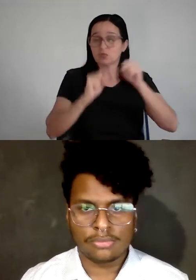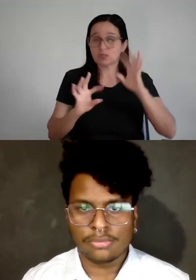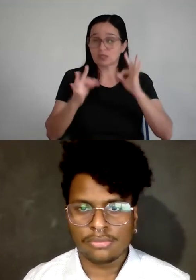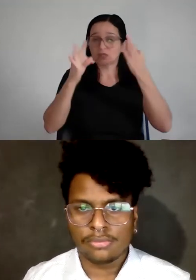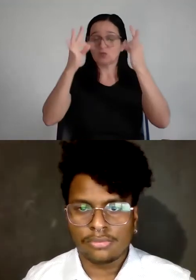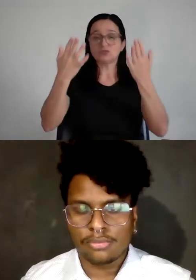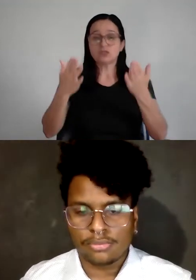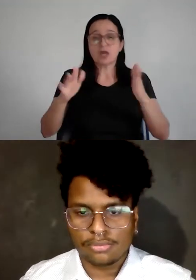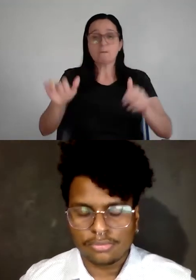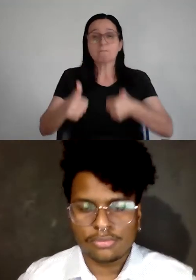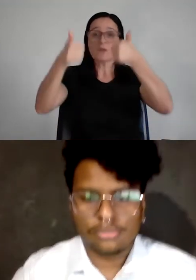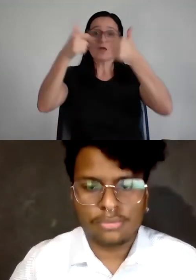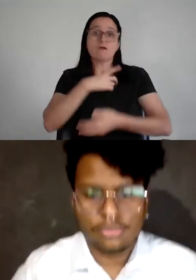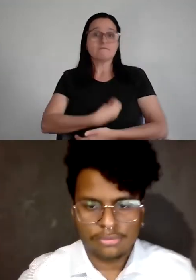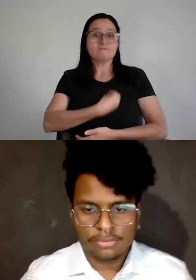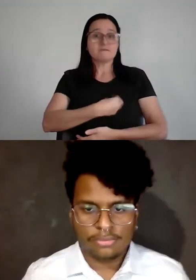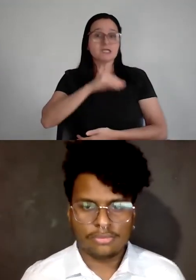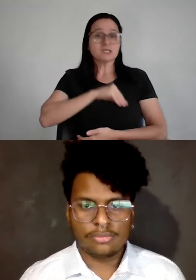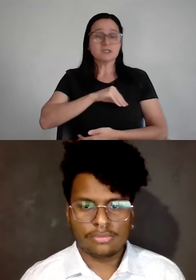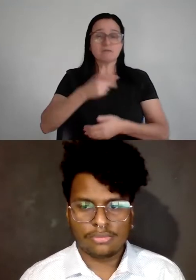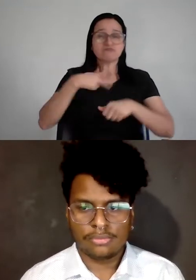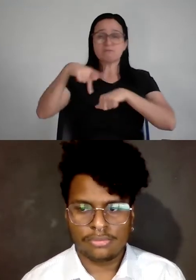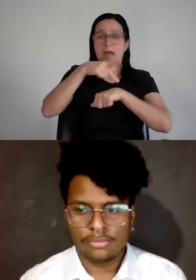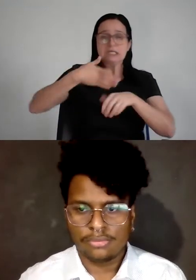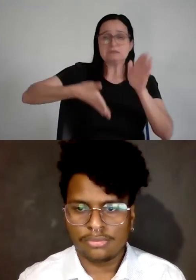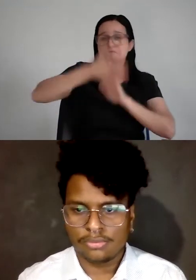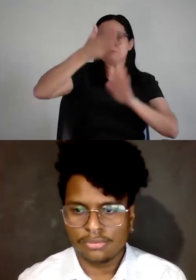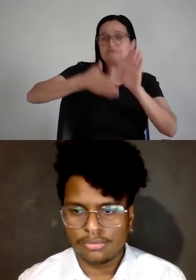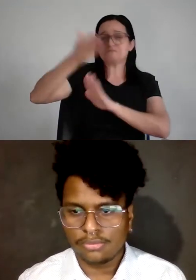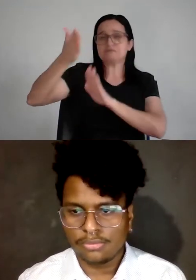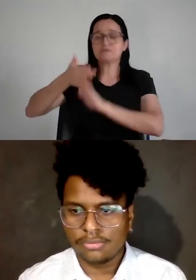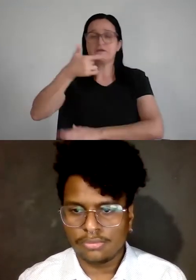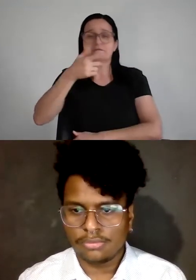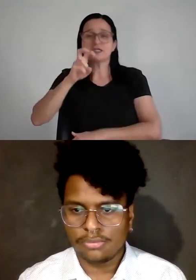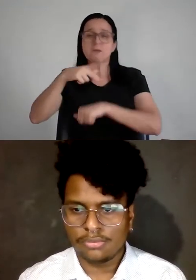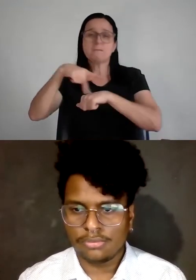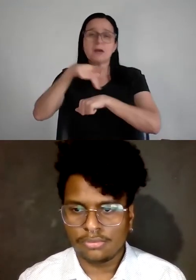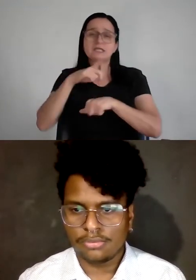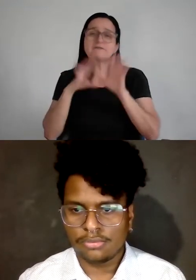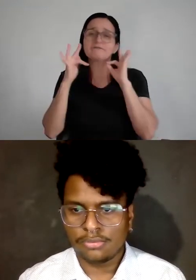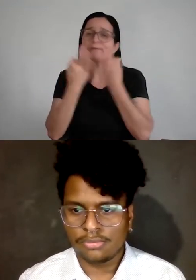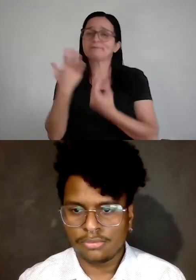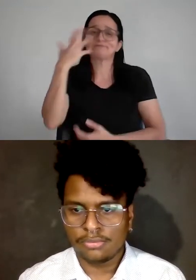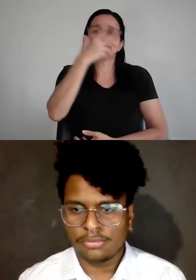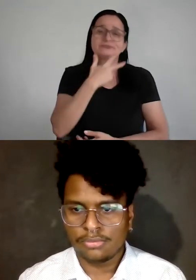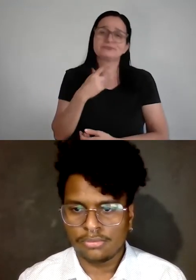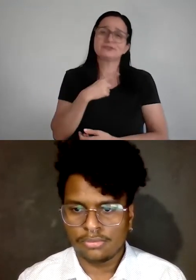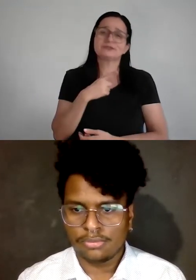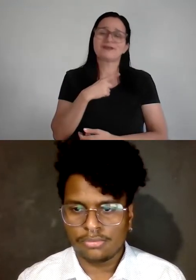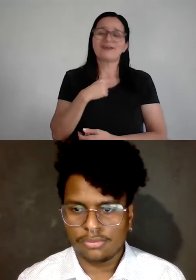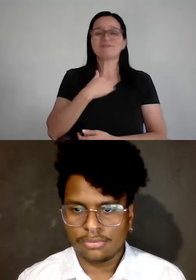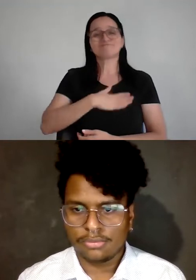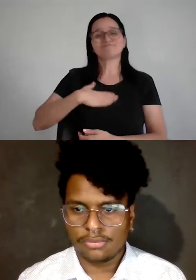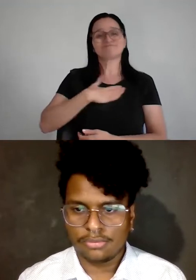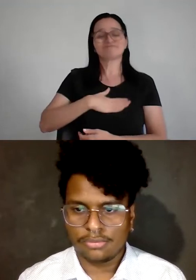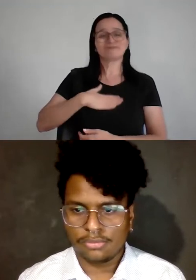vivo uma vida boa, viajei 25 países, entendeu? Eu tenho uma família linda, eu poderia me dar para os satisfeitos, só que aí você vai lá e cria